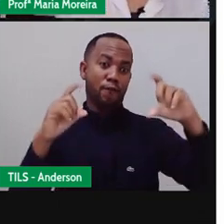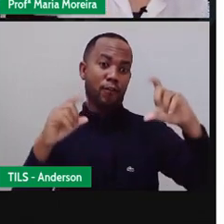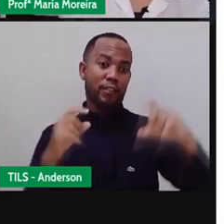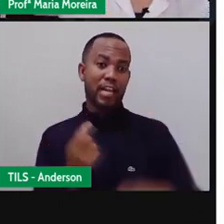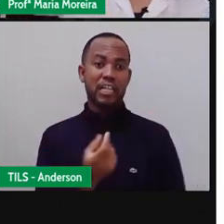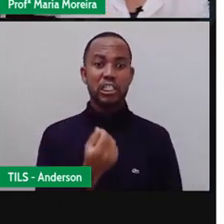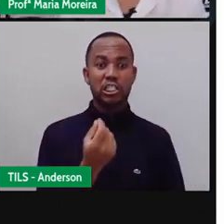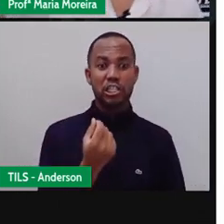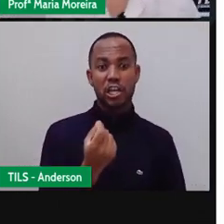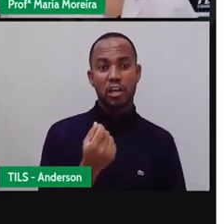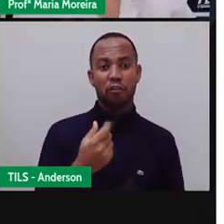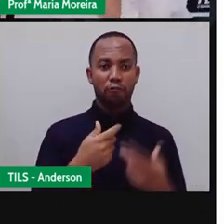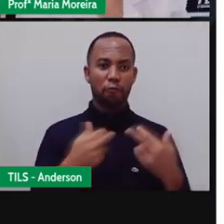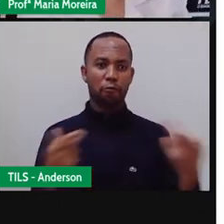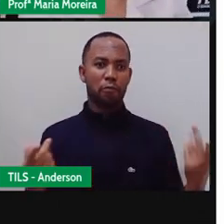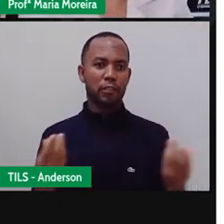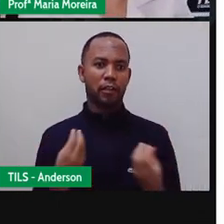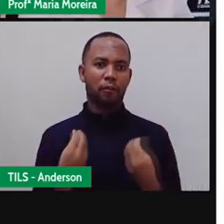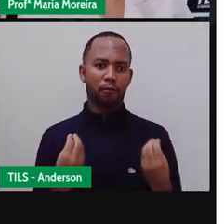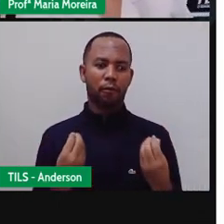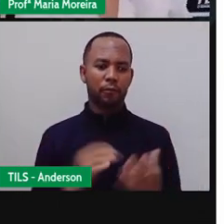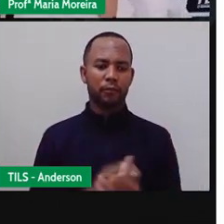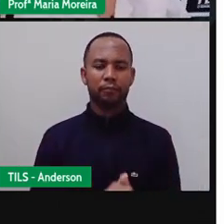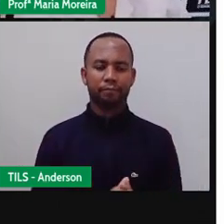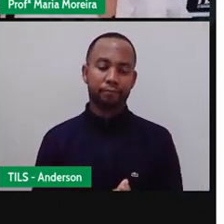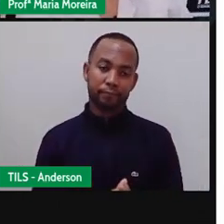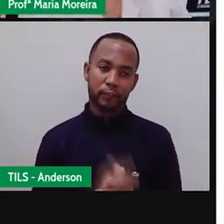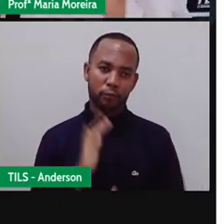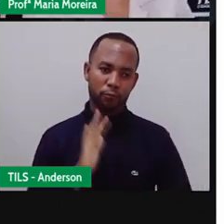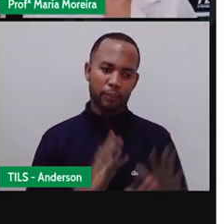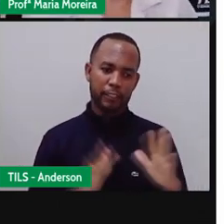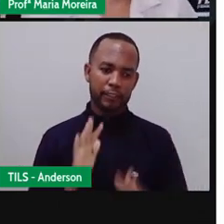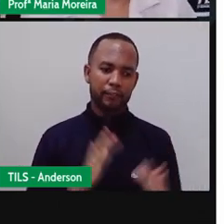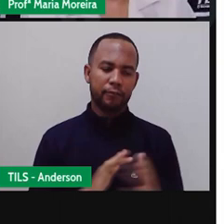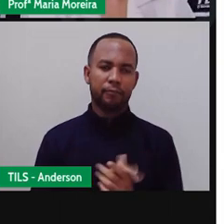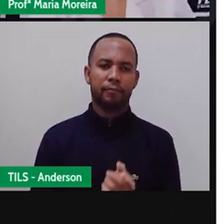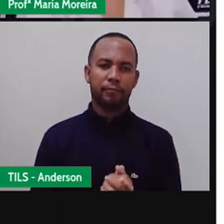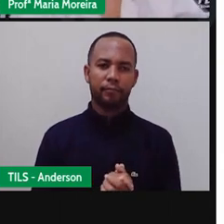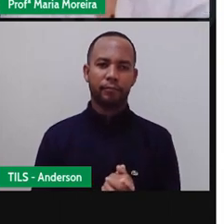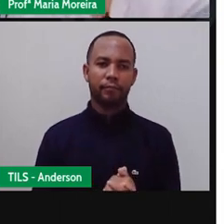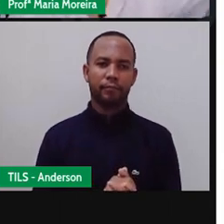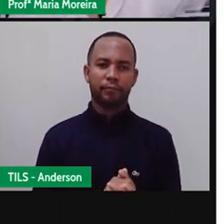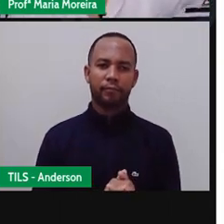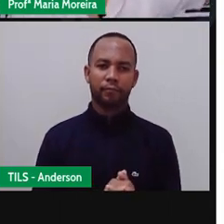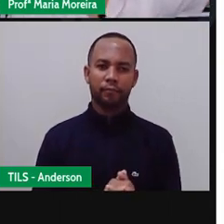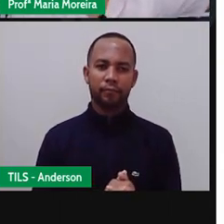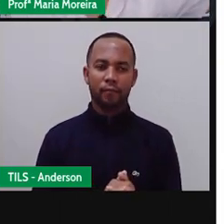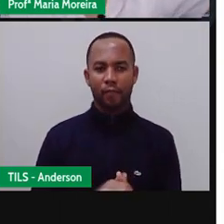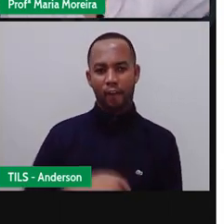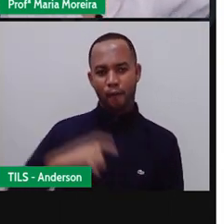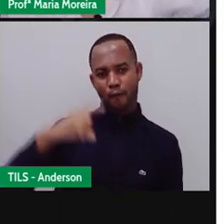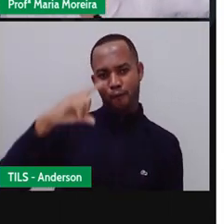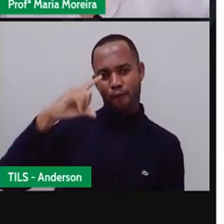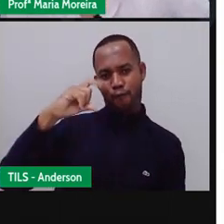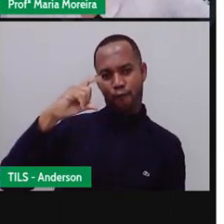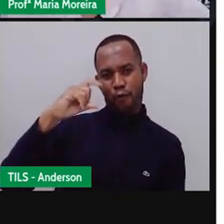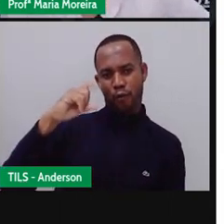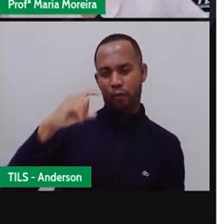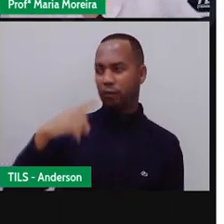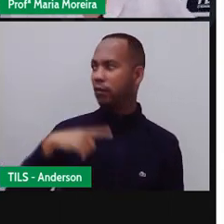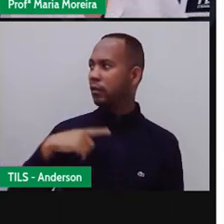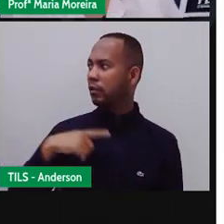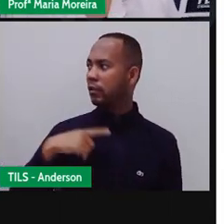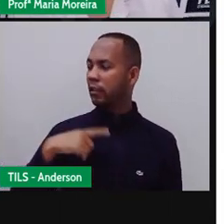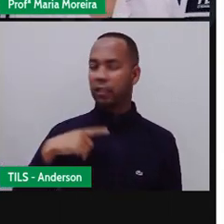e, ó, uma selfie dela e de Anderson, e acabou de publicar. Pela foto, apareceu,